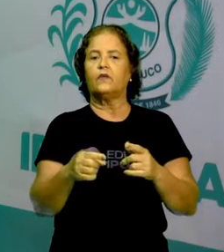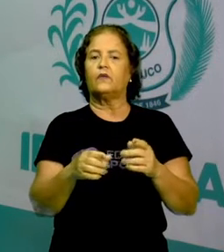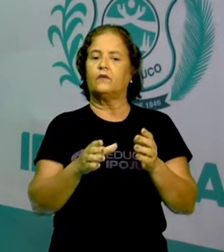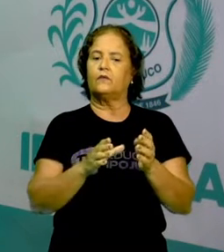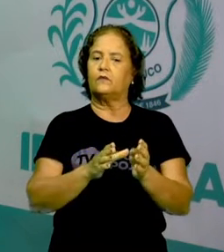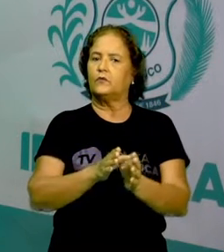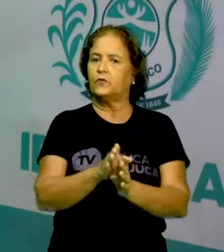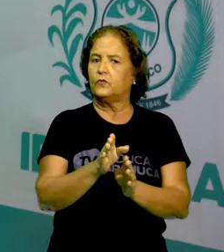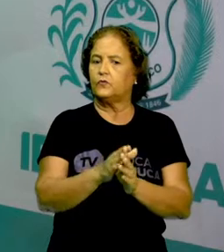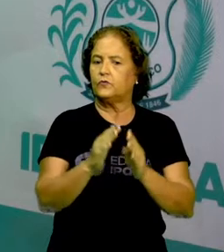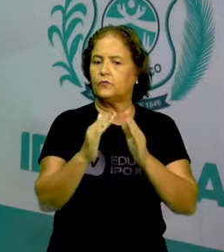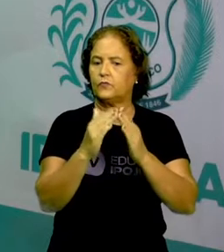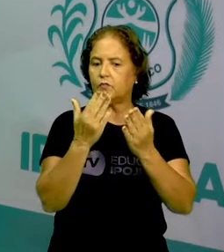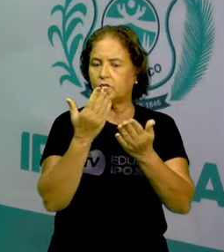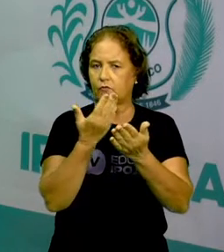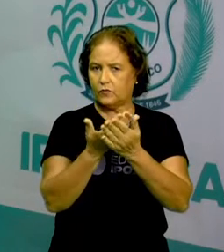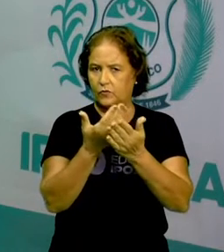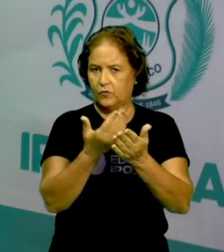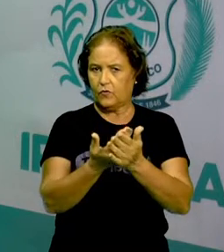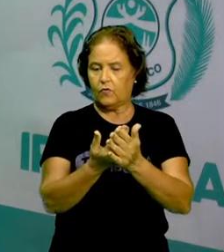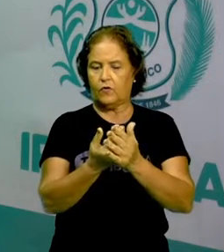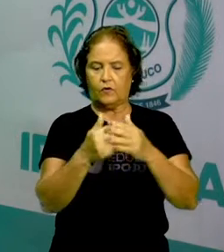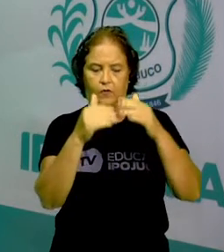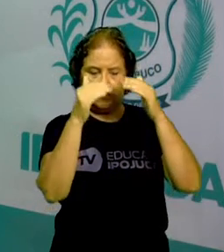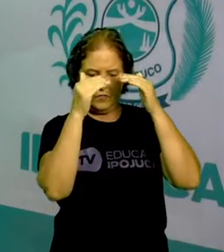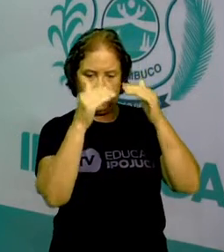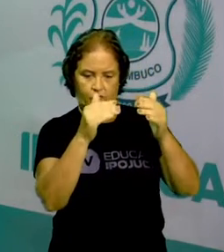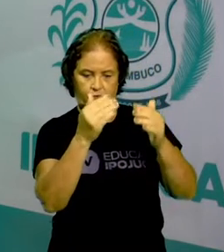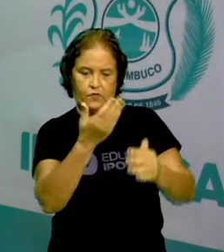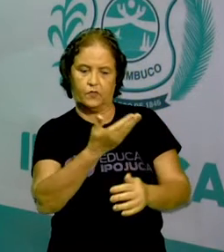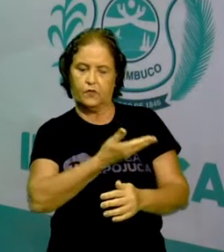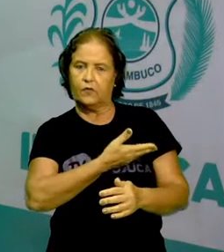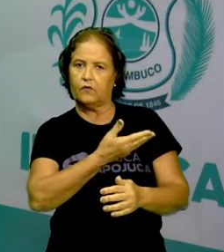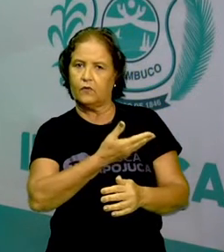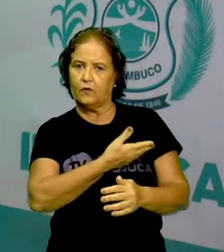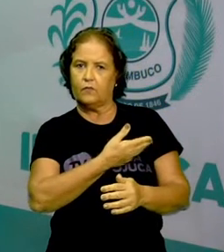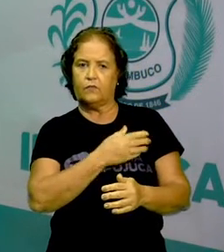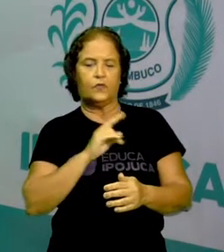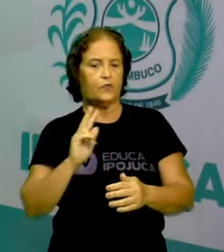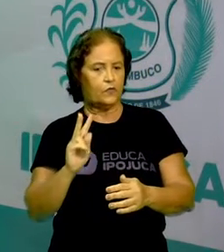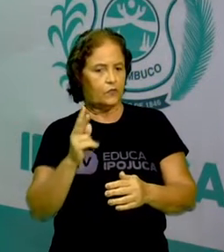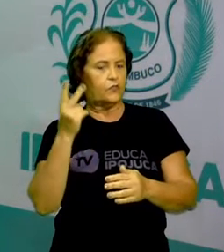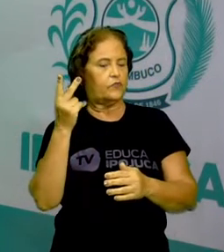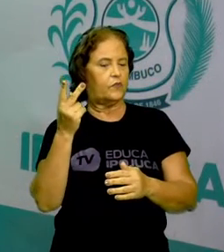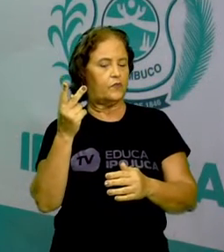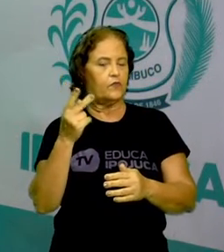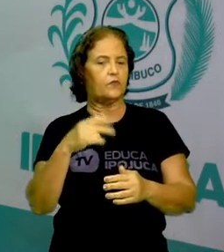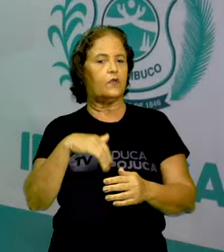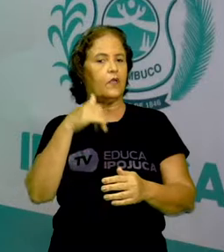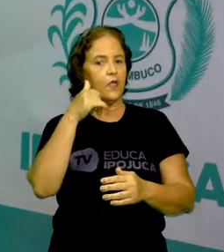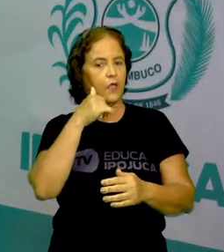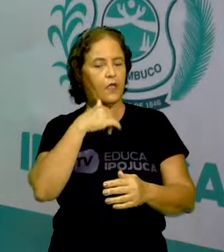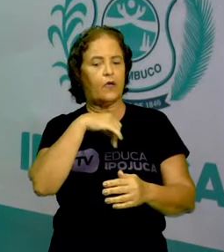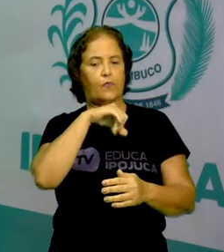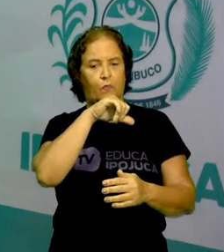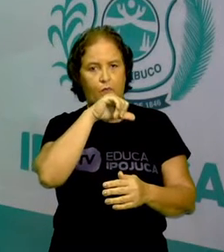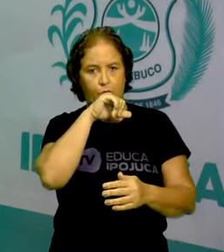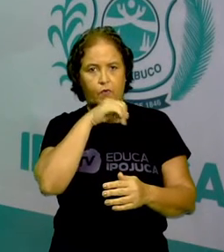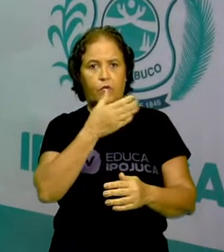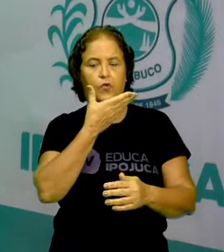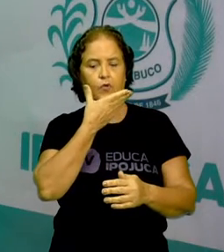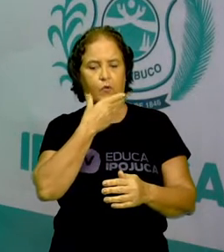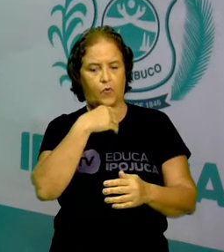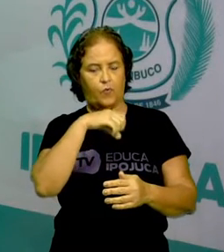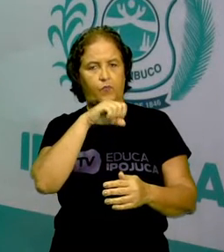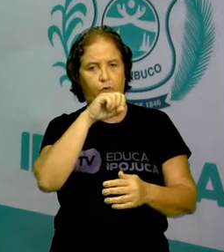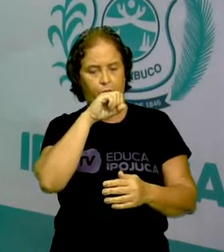coleguinhas, a ter os valores, são a mamãe. É a mamãe e o papai que